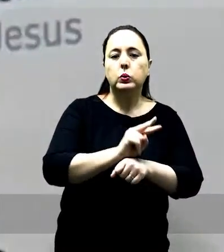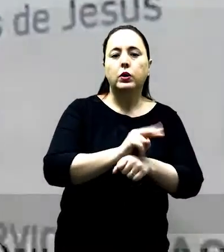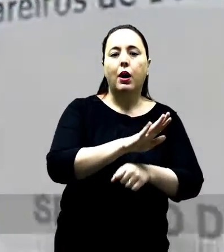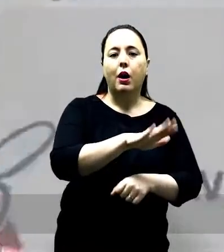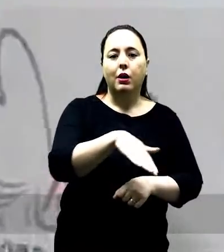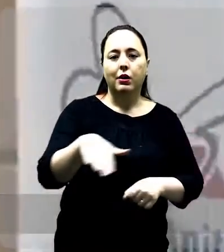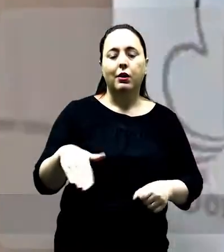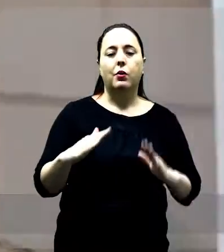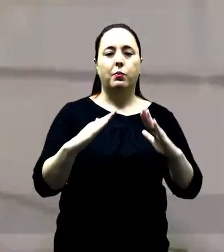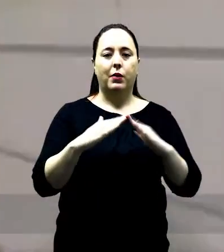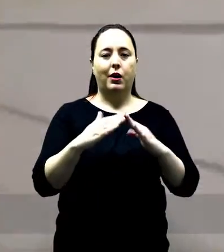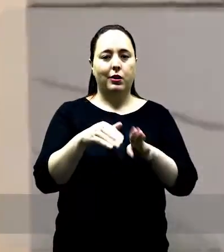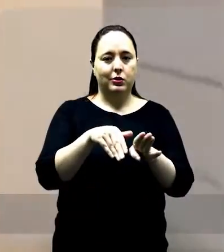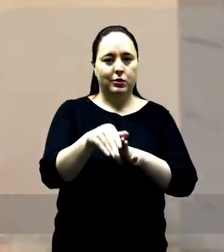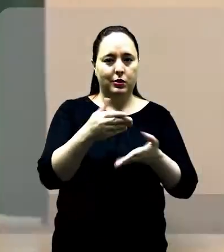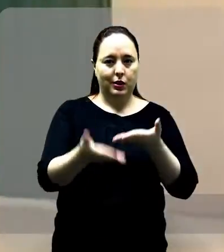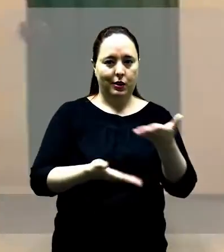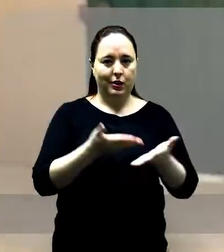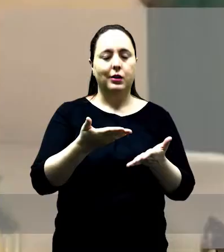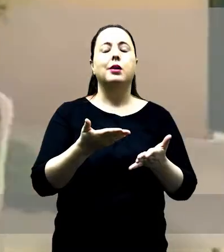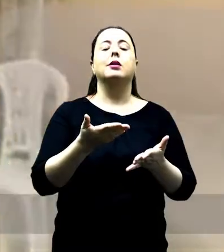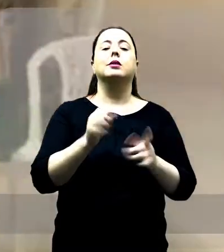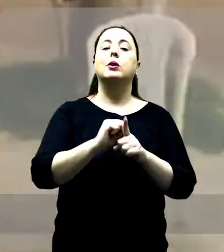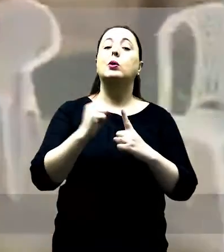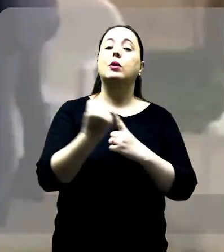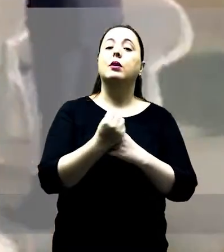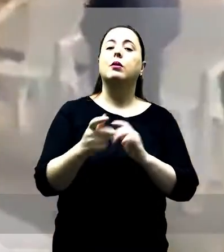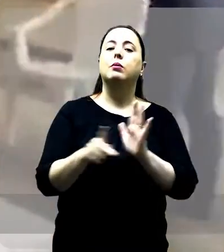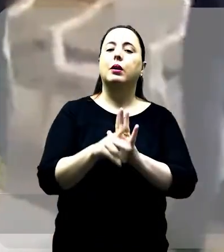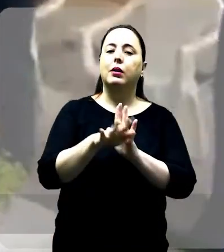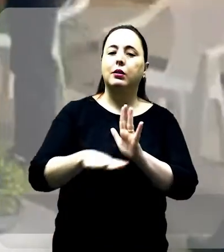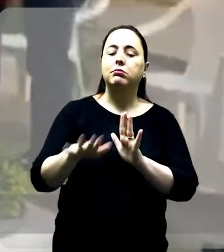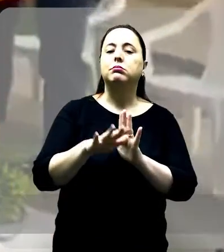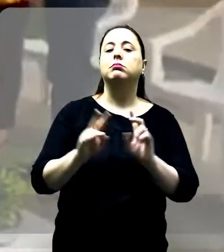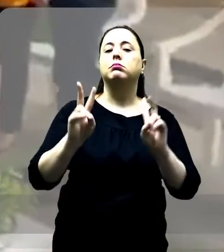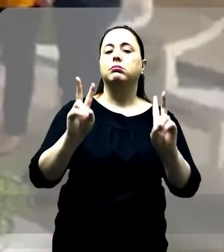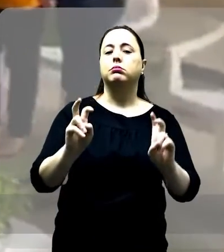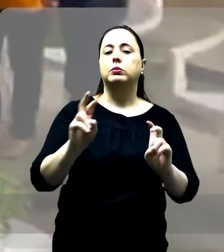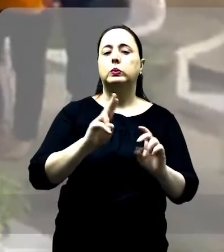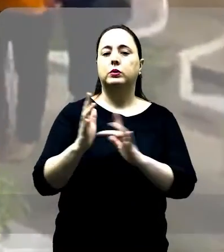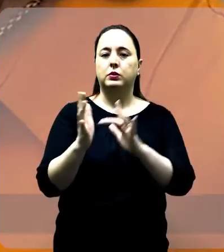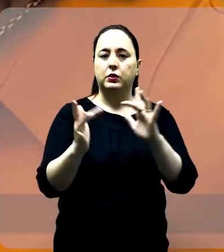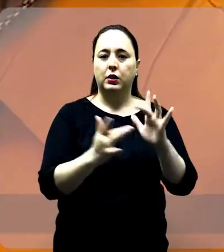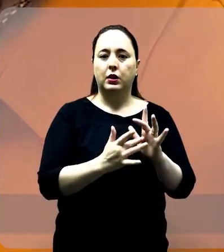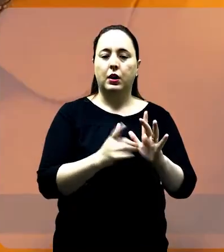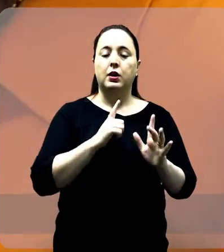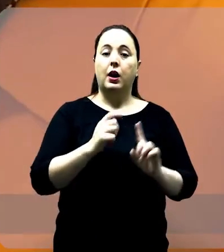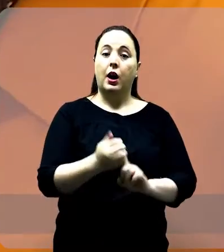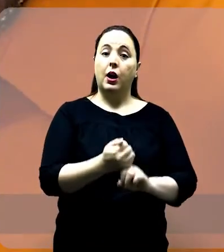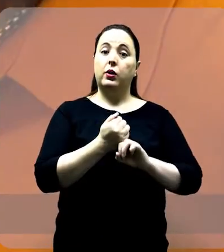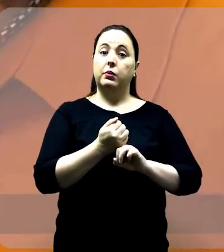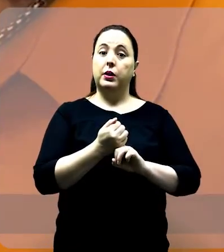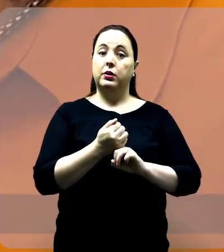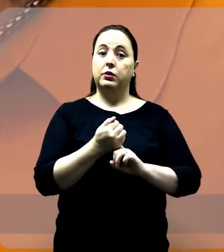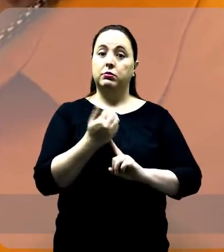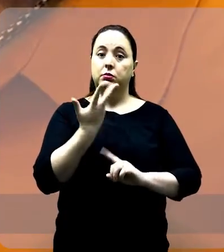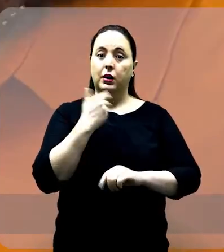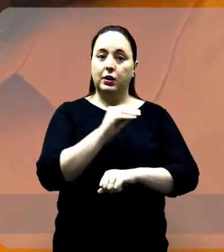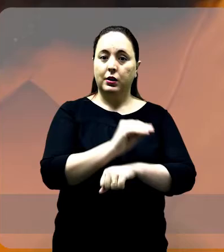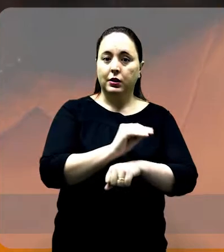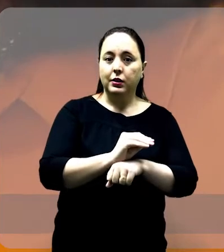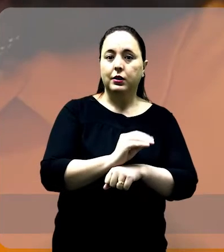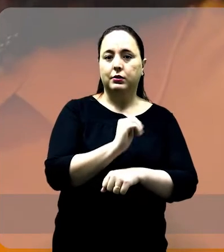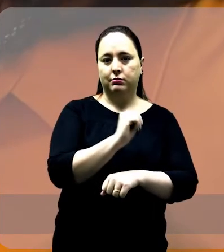instalações da Casa de Orientação e Assistência Social Ceareiros de Jesus, que mantém serviço de acolhimento para